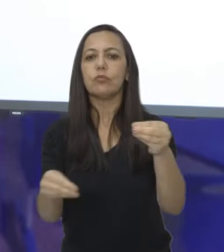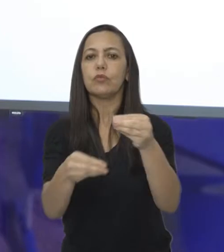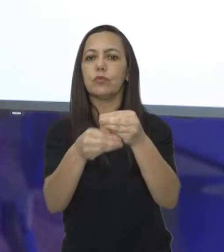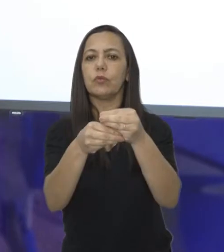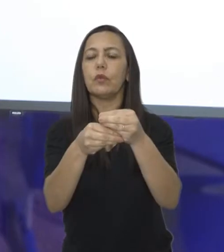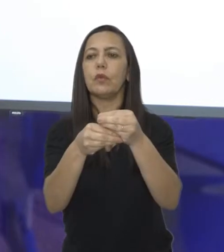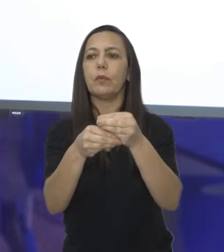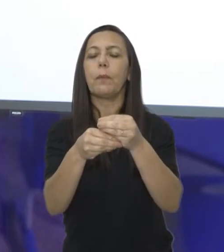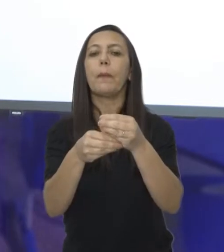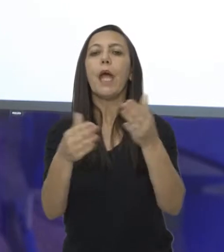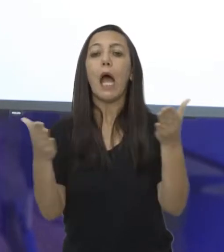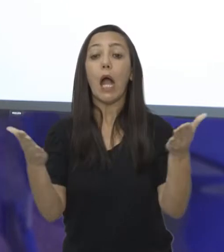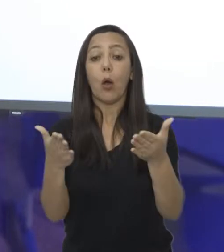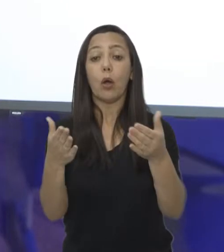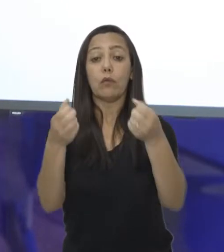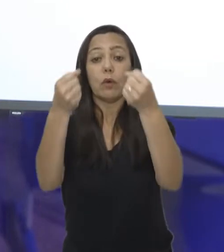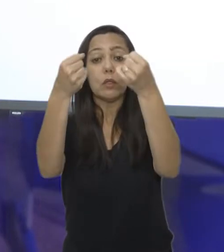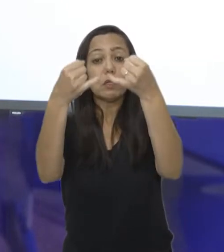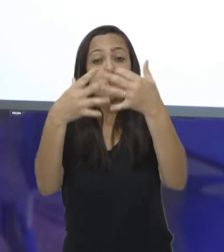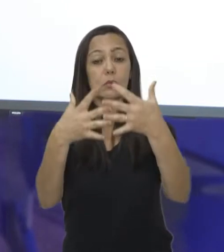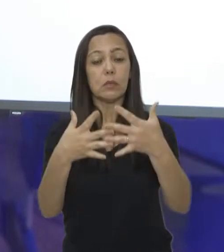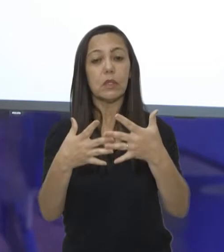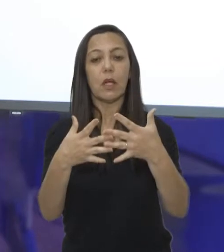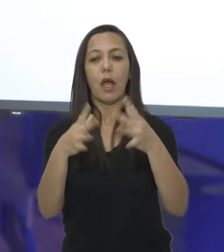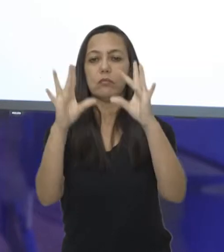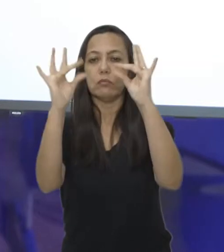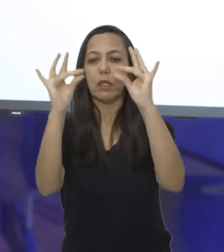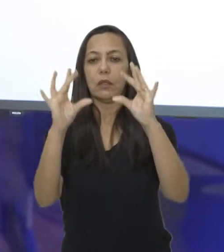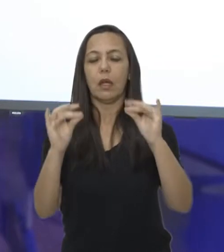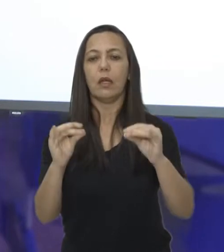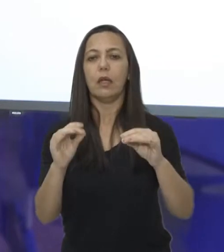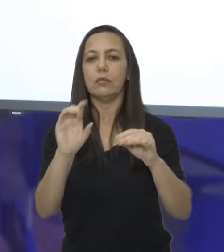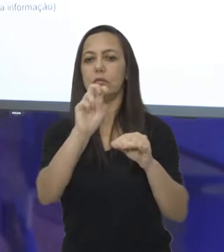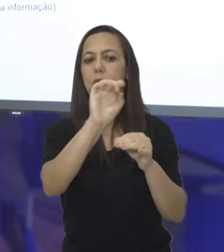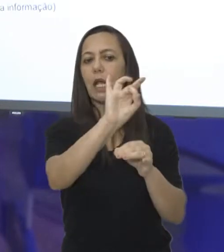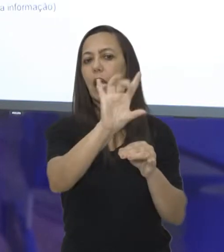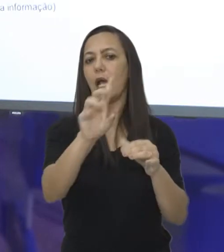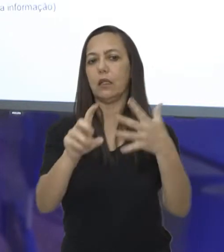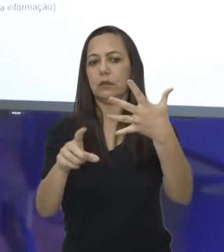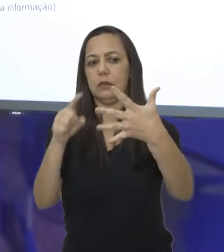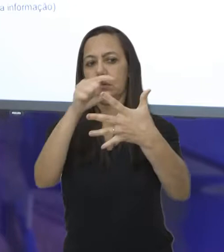Vamos adiante que eu vou fragmentar esses topos para vocês que a gente vai ter um entendimento melhor.